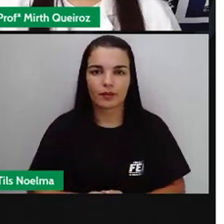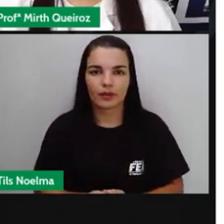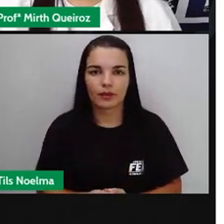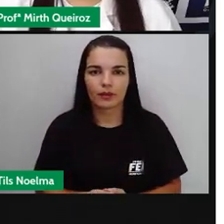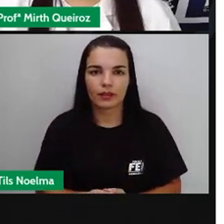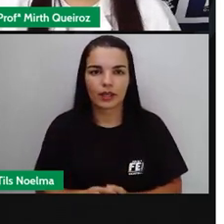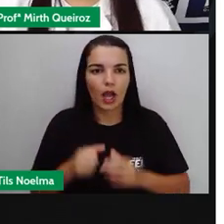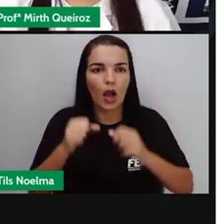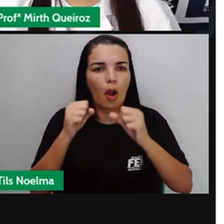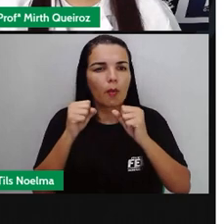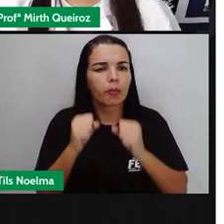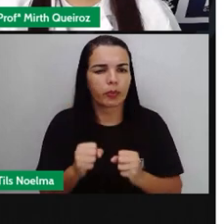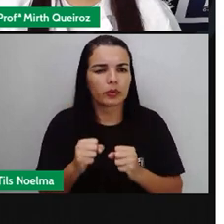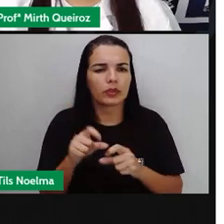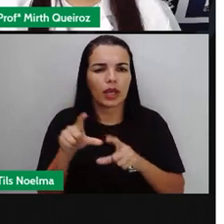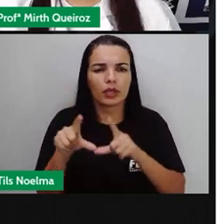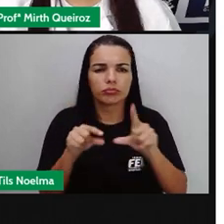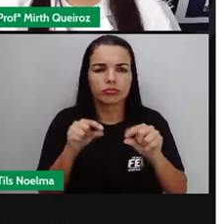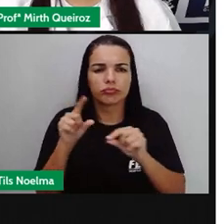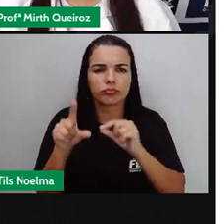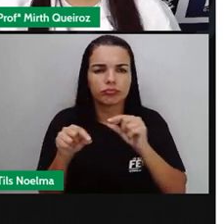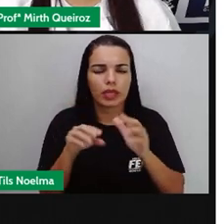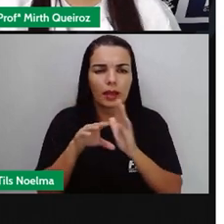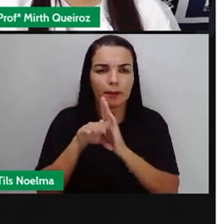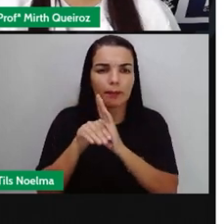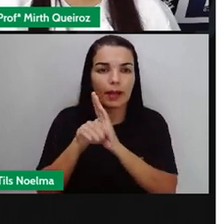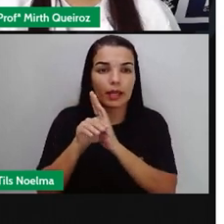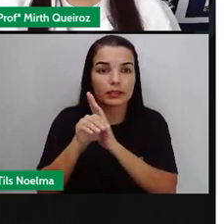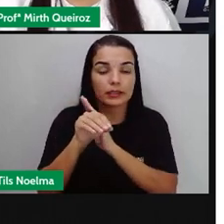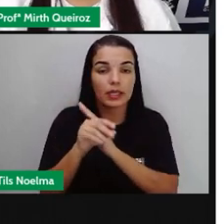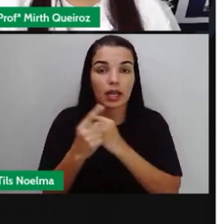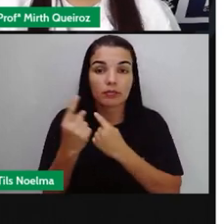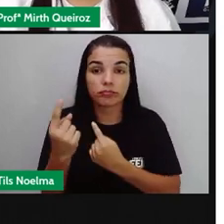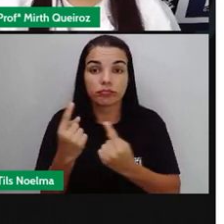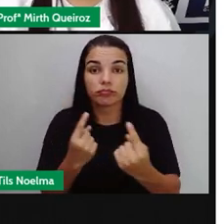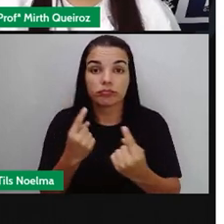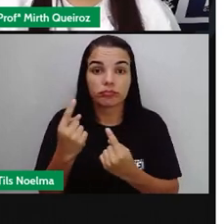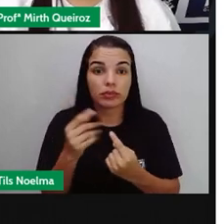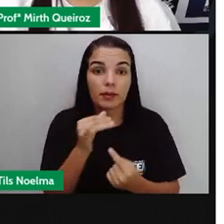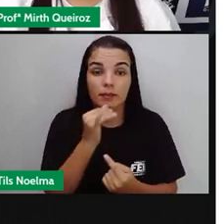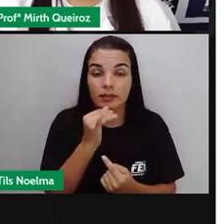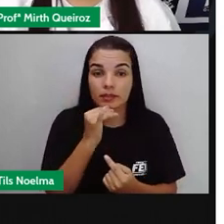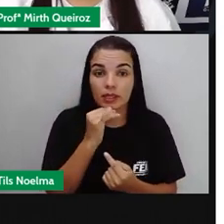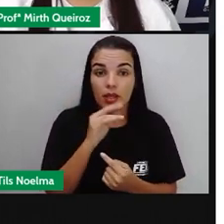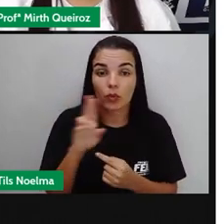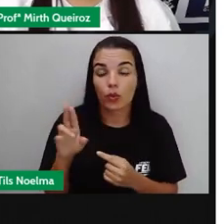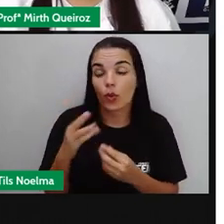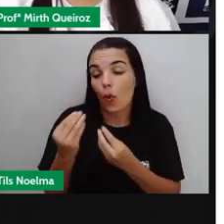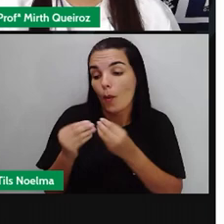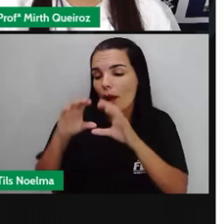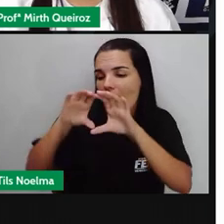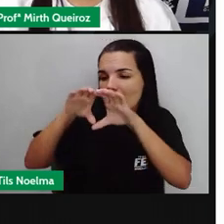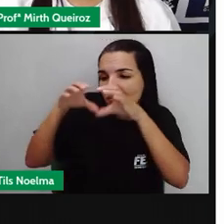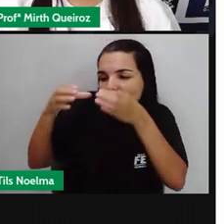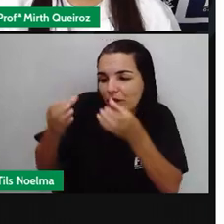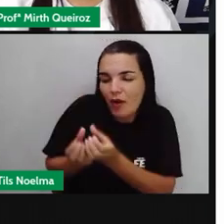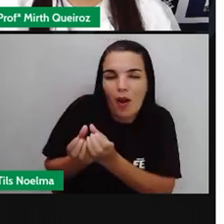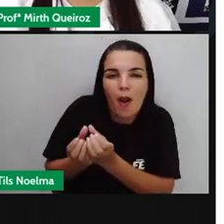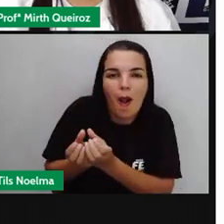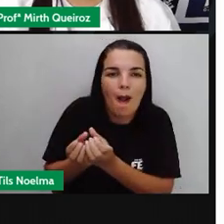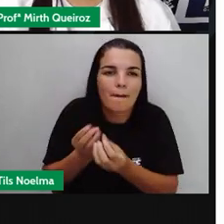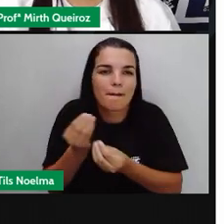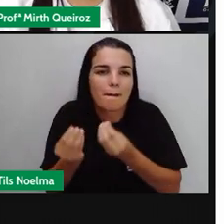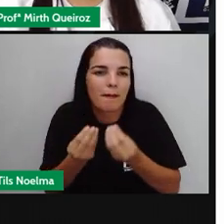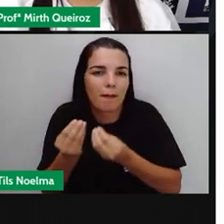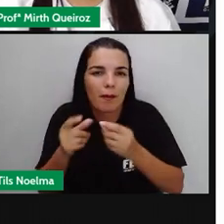Pode-se distinguir também as bactérias de acordo com sua forma. Cox, né? Tem a forma aí de uma esfera, tem os